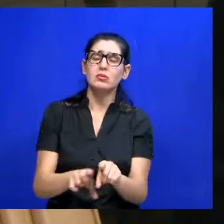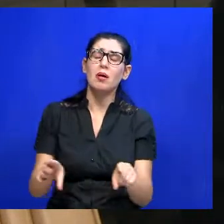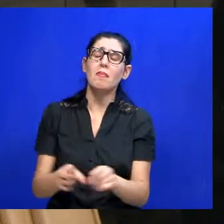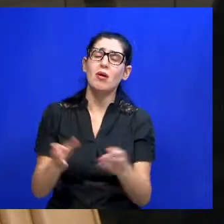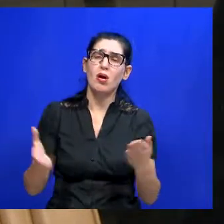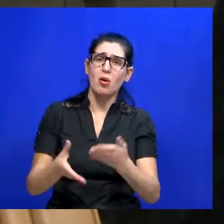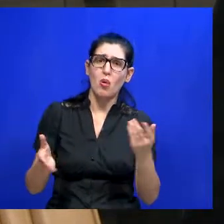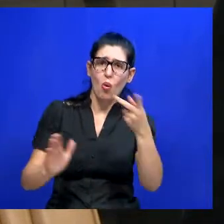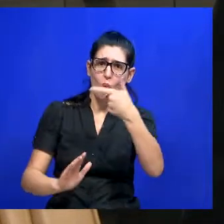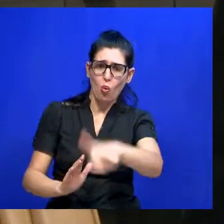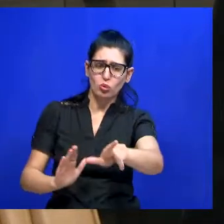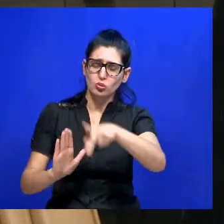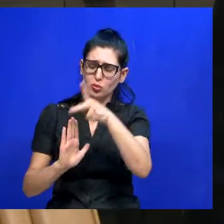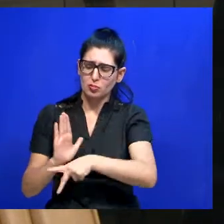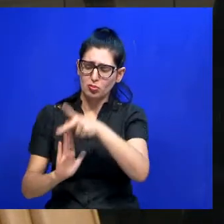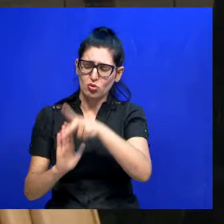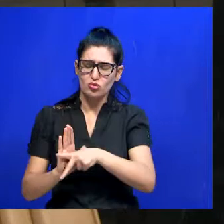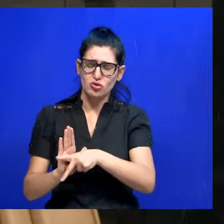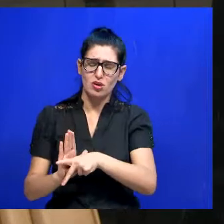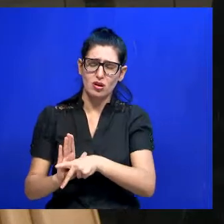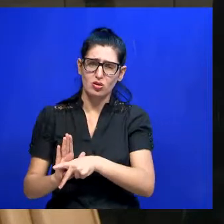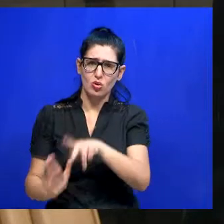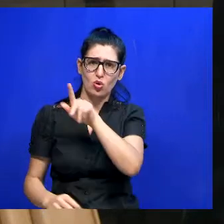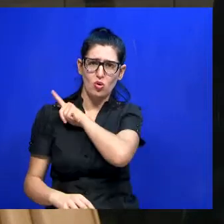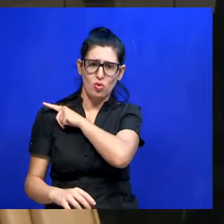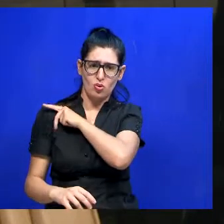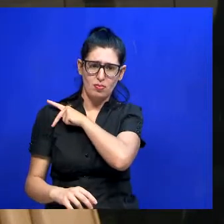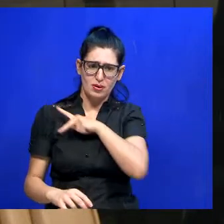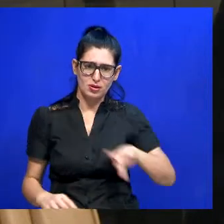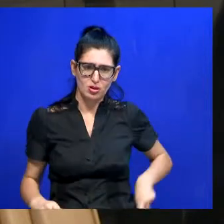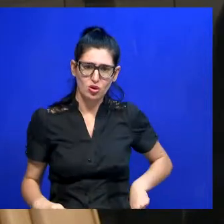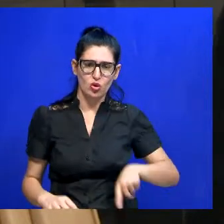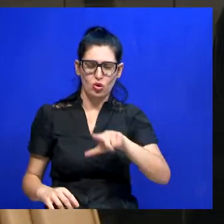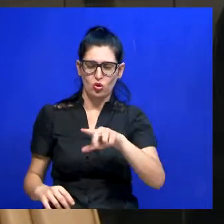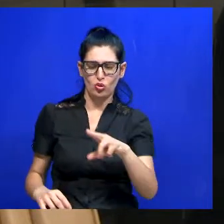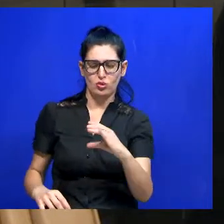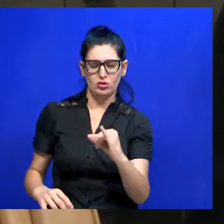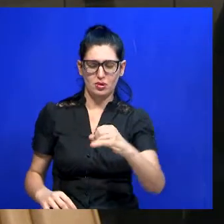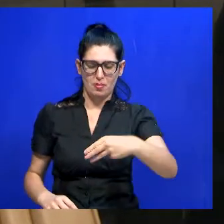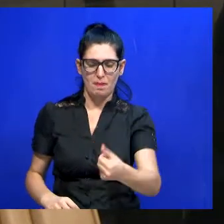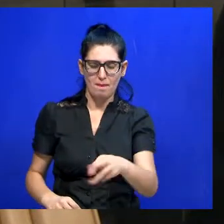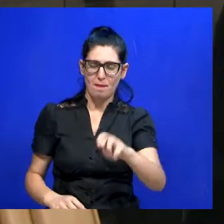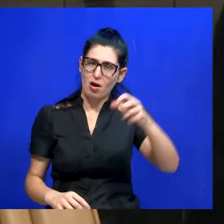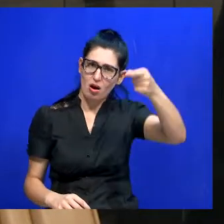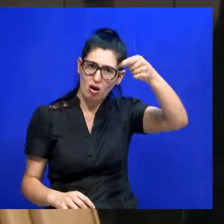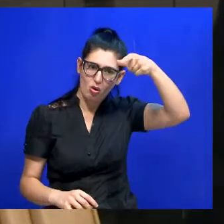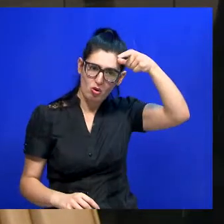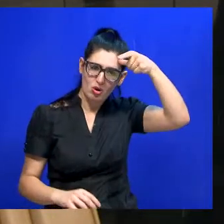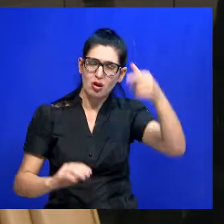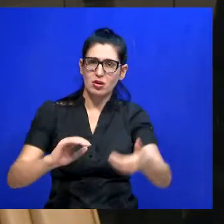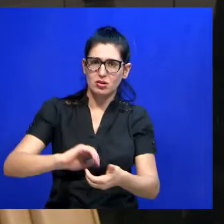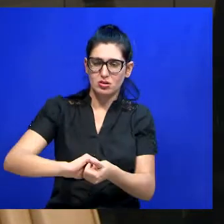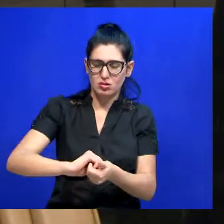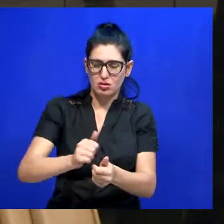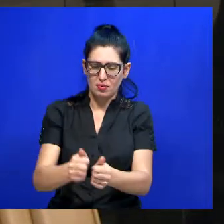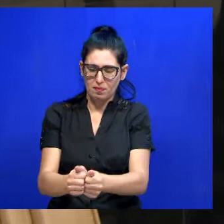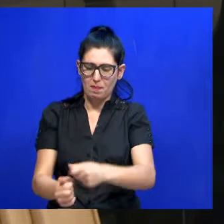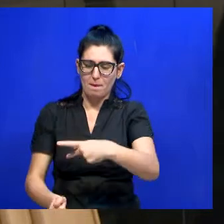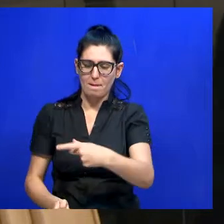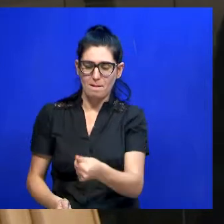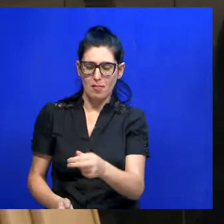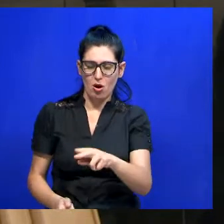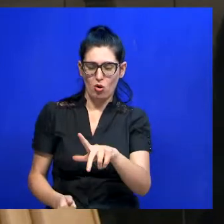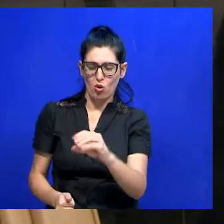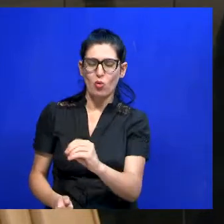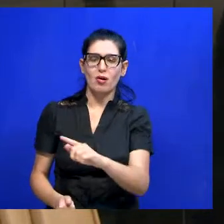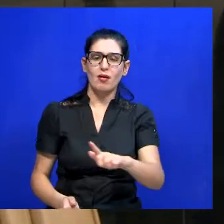declarou como utilidade pública a Associação Cultural Educacional para a Desportiva e Esportiva Paulo Graça.